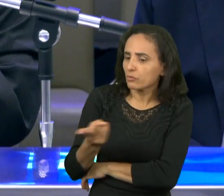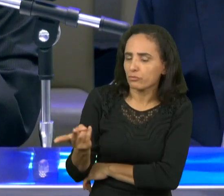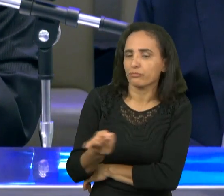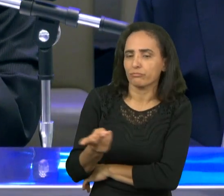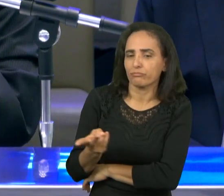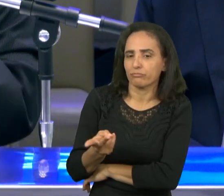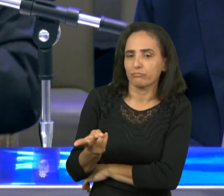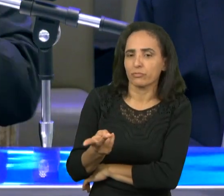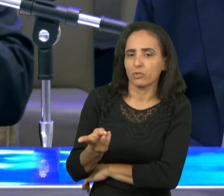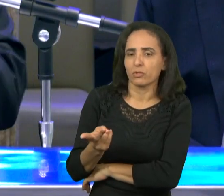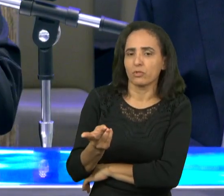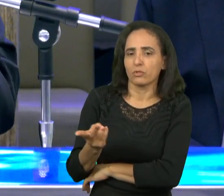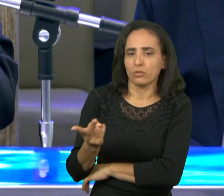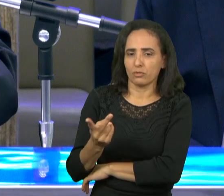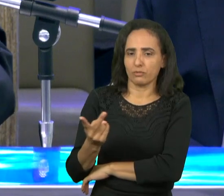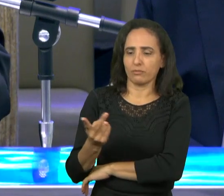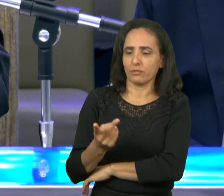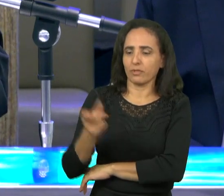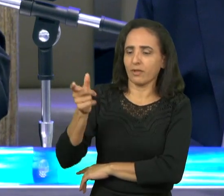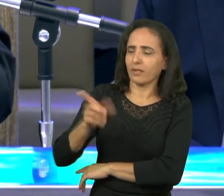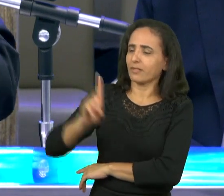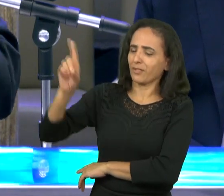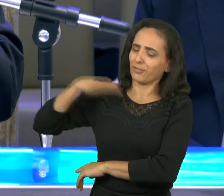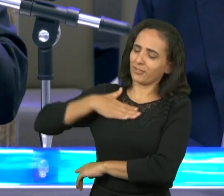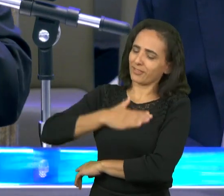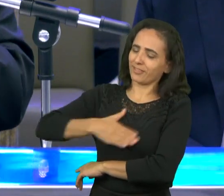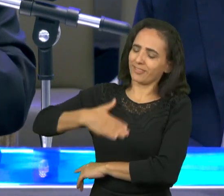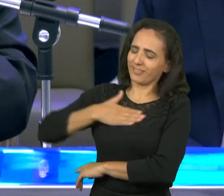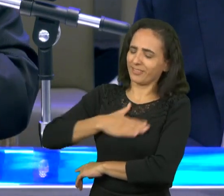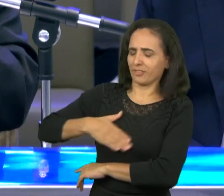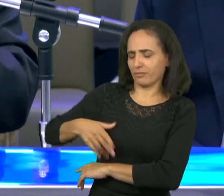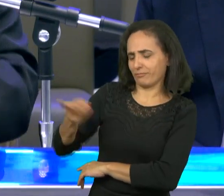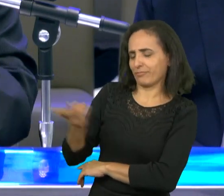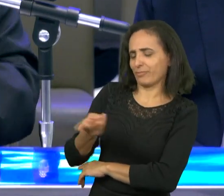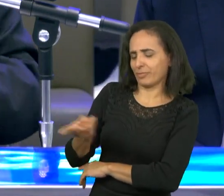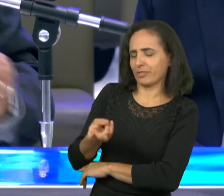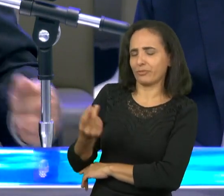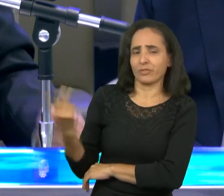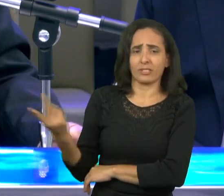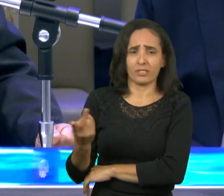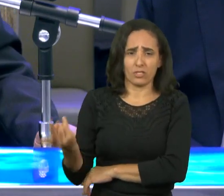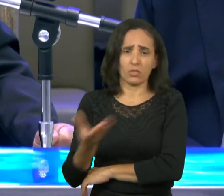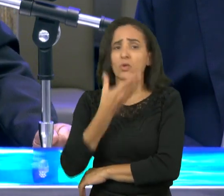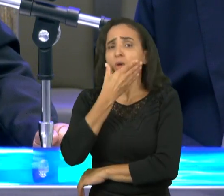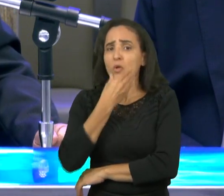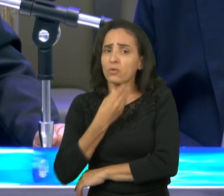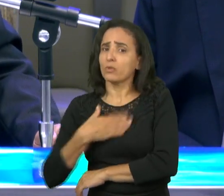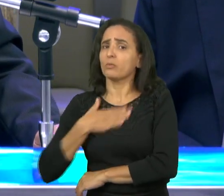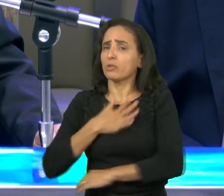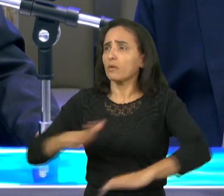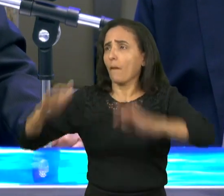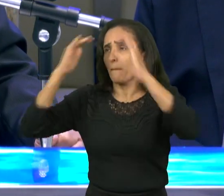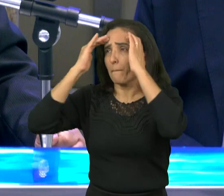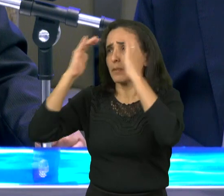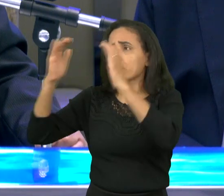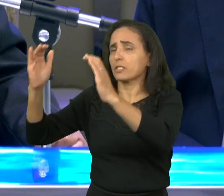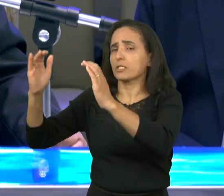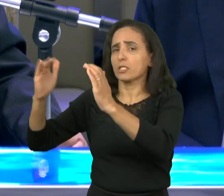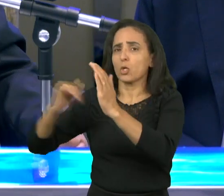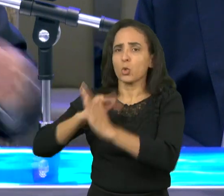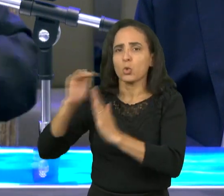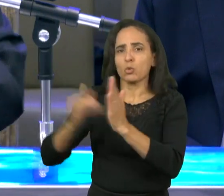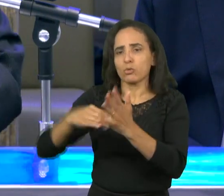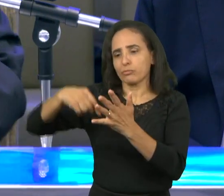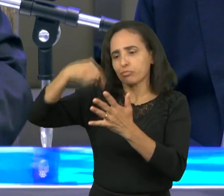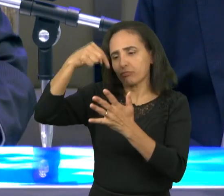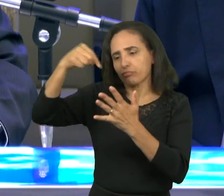diz que ele achou graça Deus Deus se agradou dele amém meus irmãos Deus se agradou dele